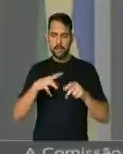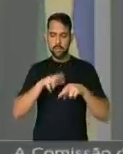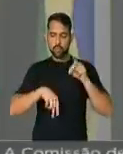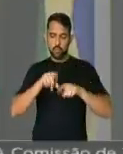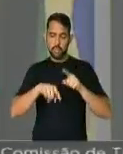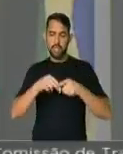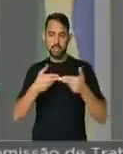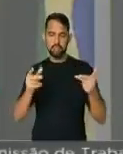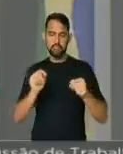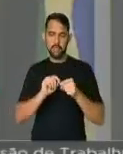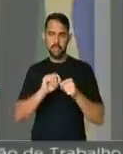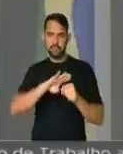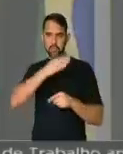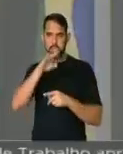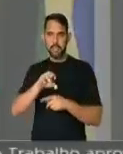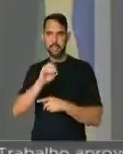junina das Montanhas Capixabas. Obrigado.